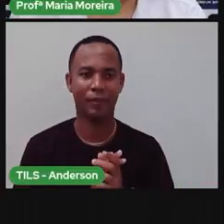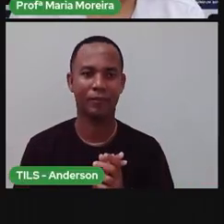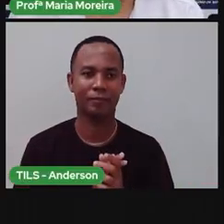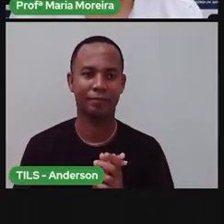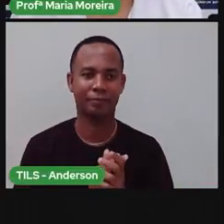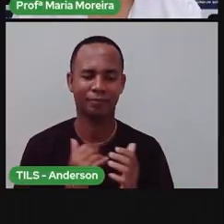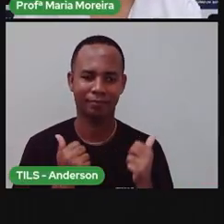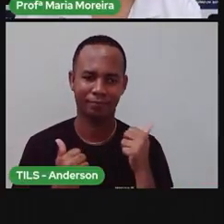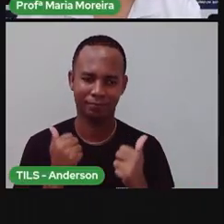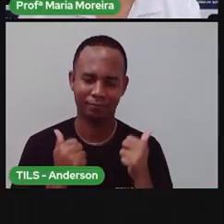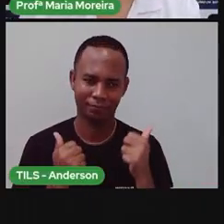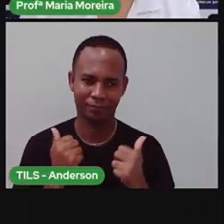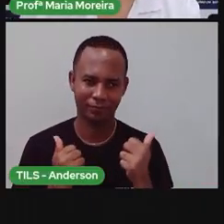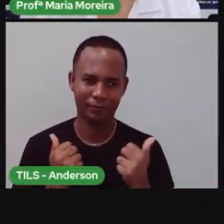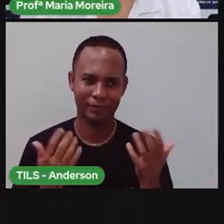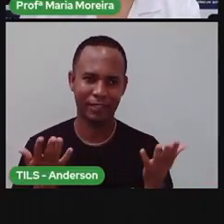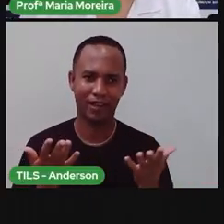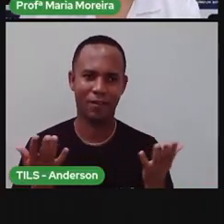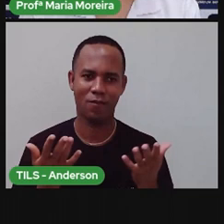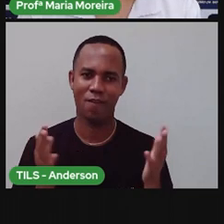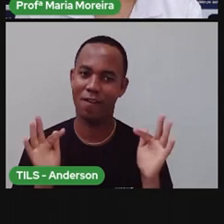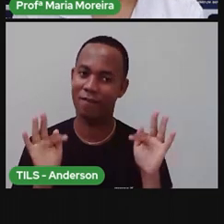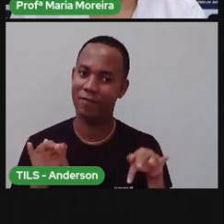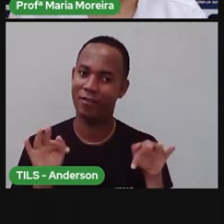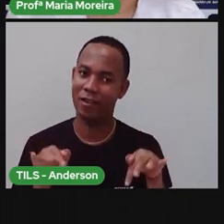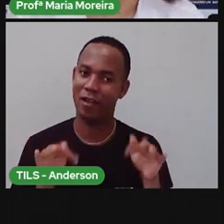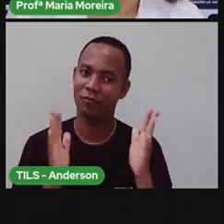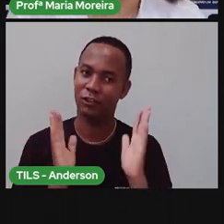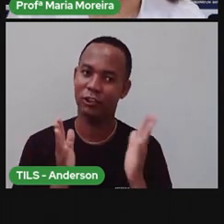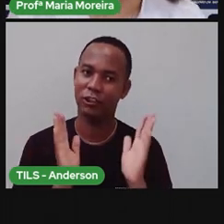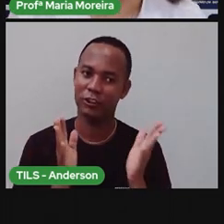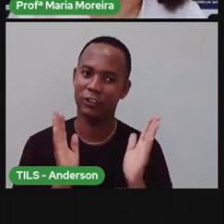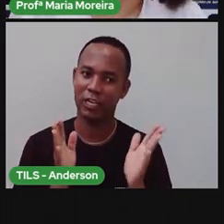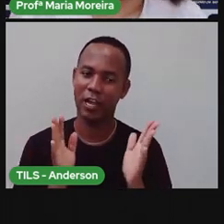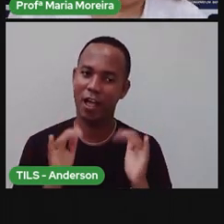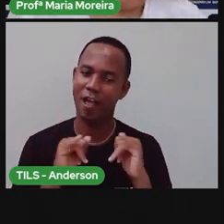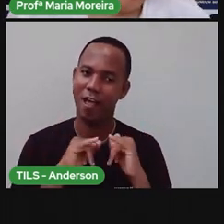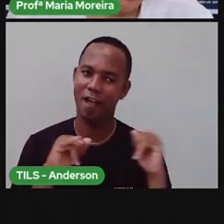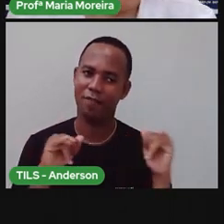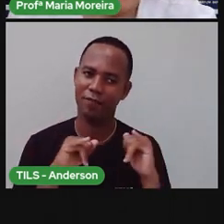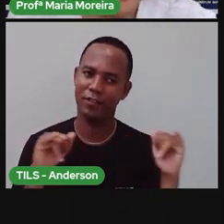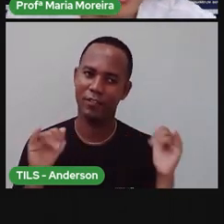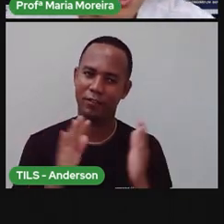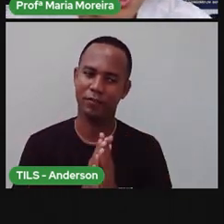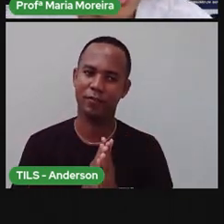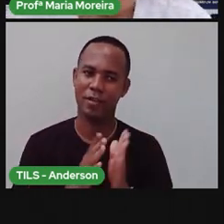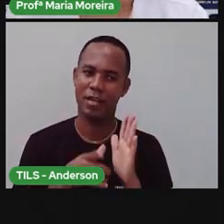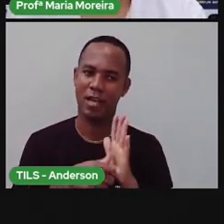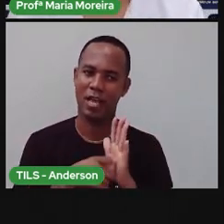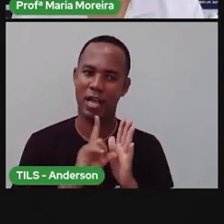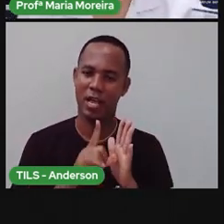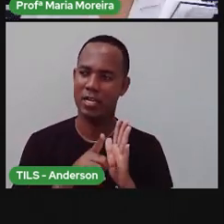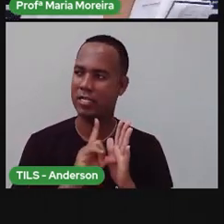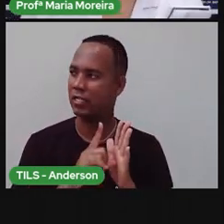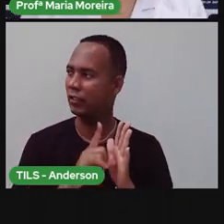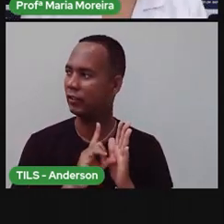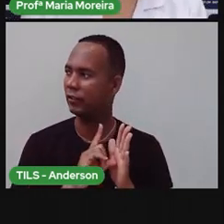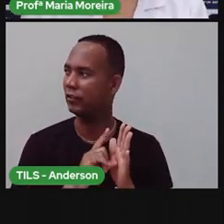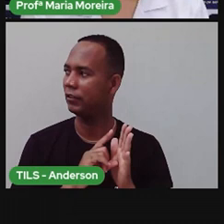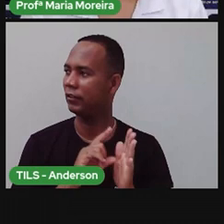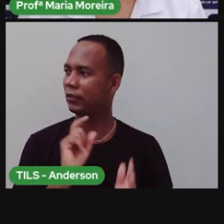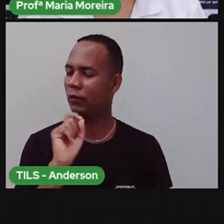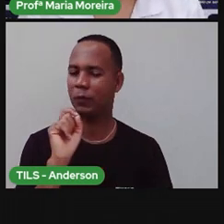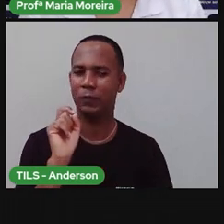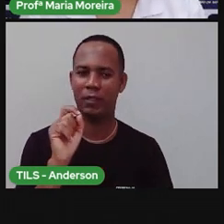vamos aos nossos recadinhos de final aí de aula para vocês. Mas antes disso, a prova vai passar,